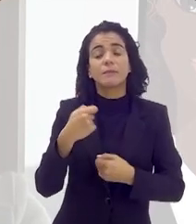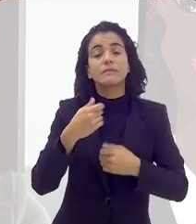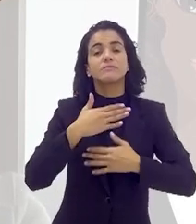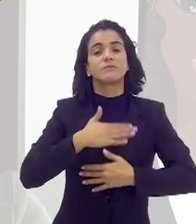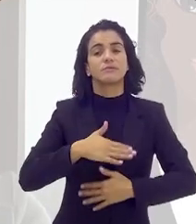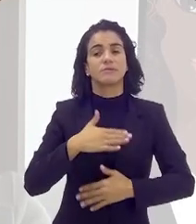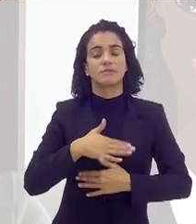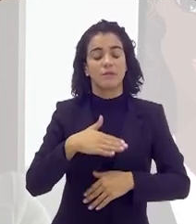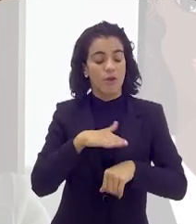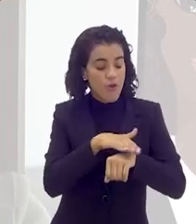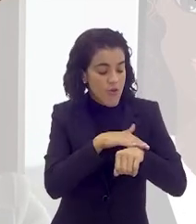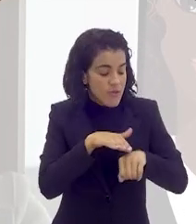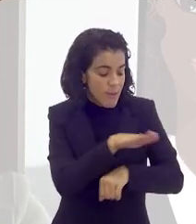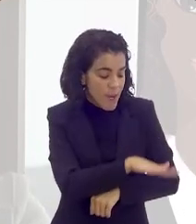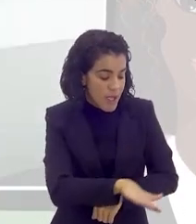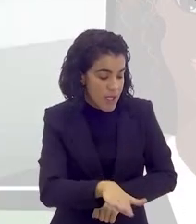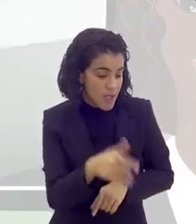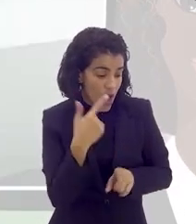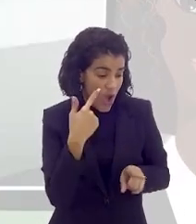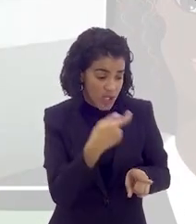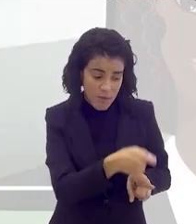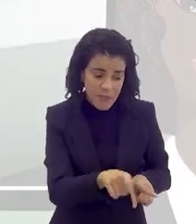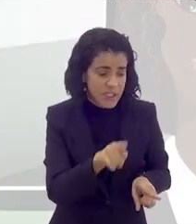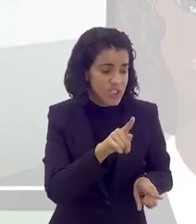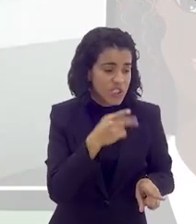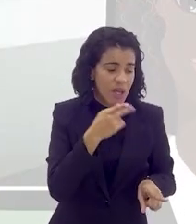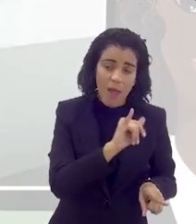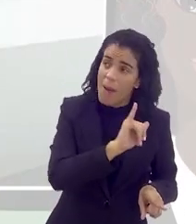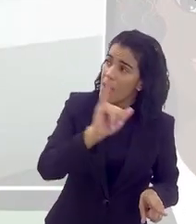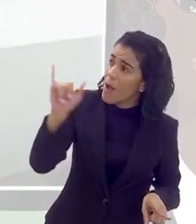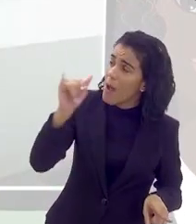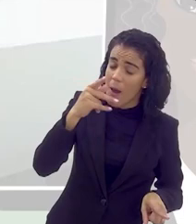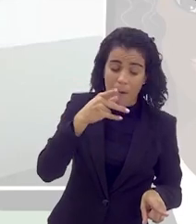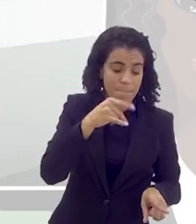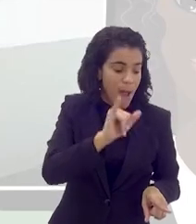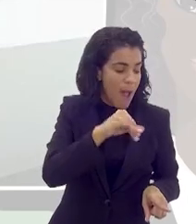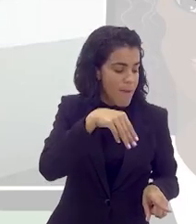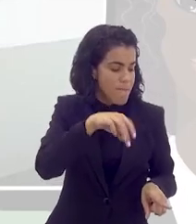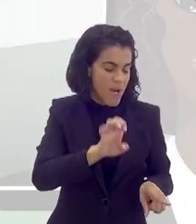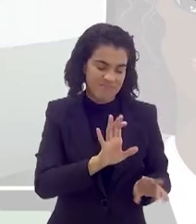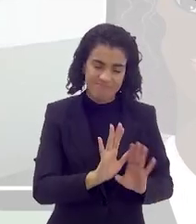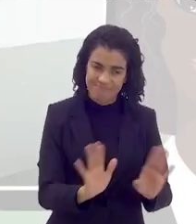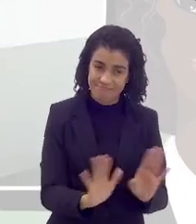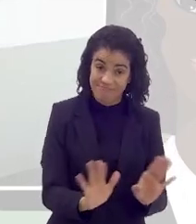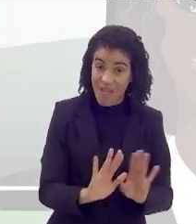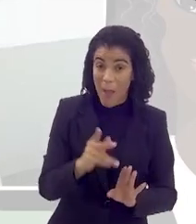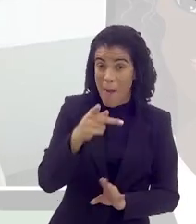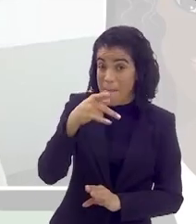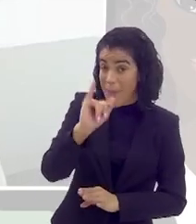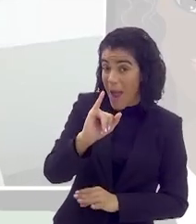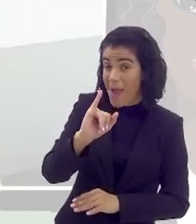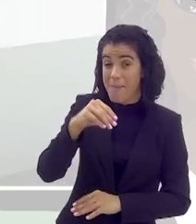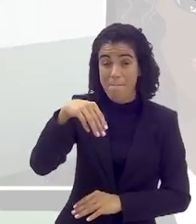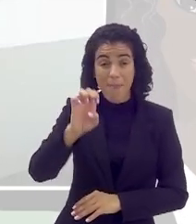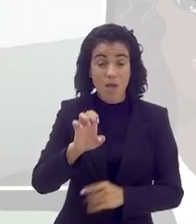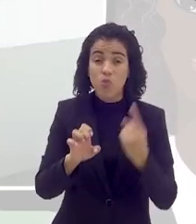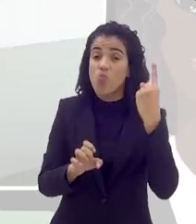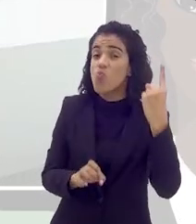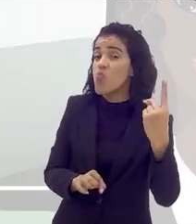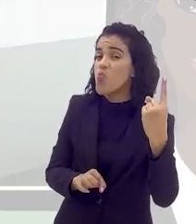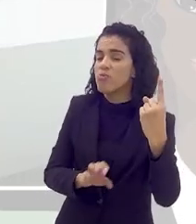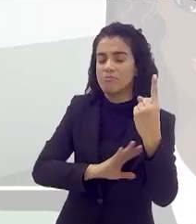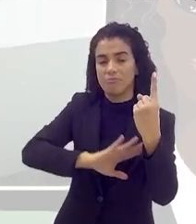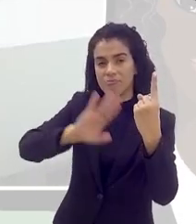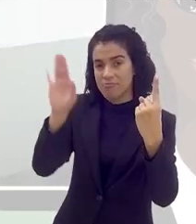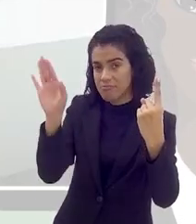precisa ter tranquilidade para dizer para a criança que ela não precisa chamar essa mulher e esse homem de pai e mãe, porque, assim, gente, olha, pai e mãe, a gente só